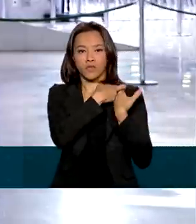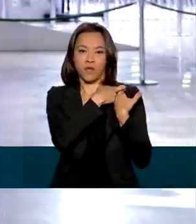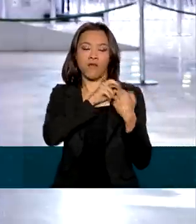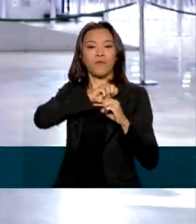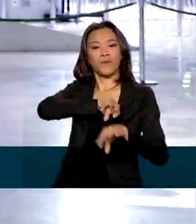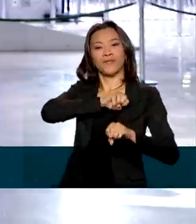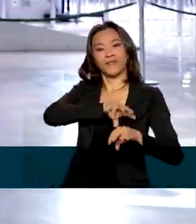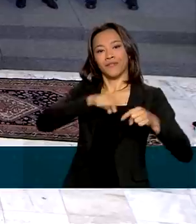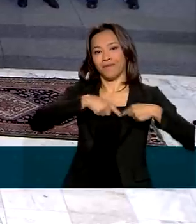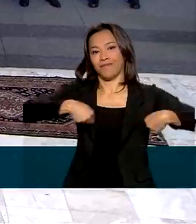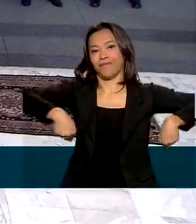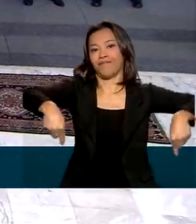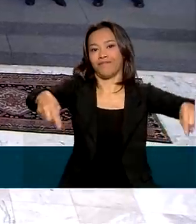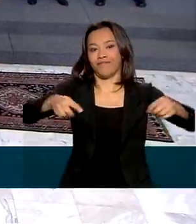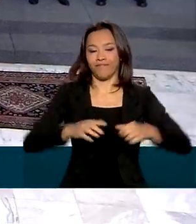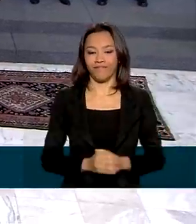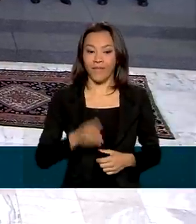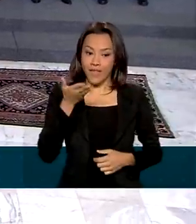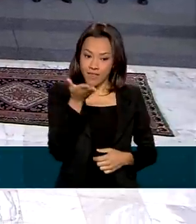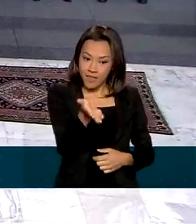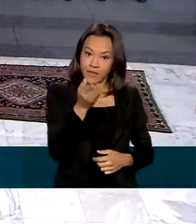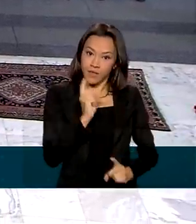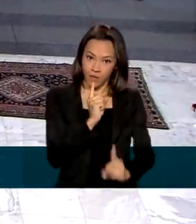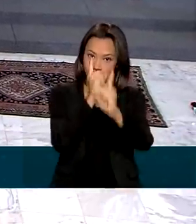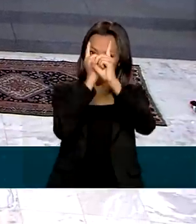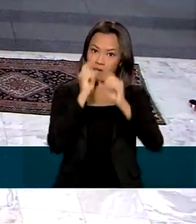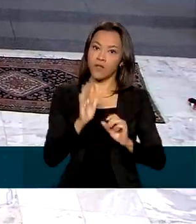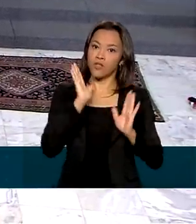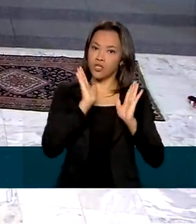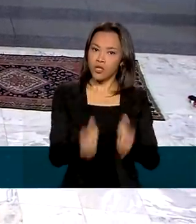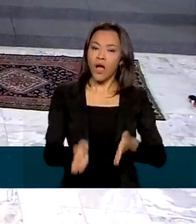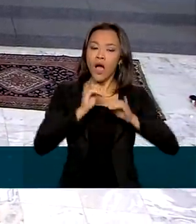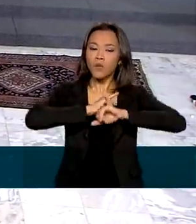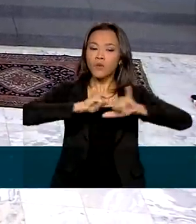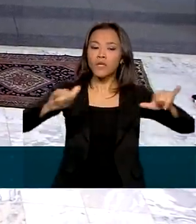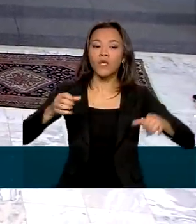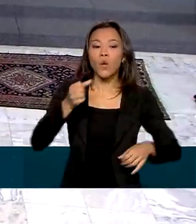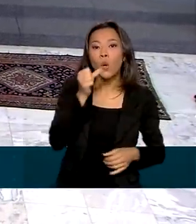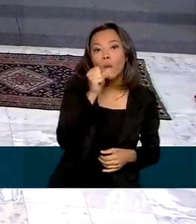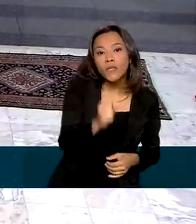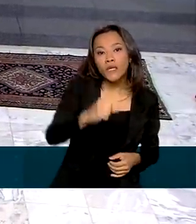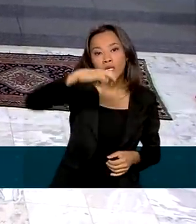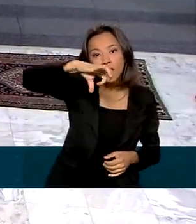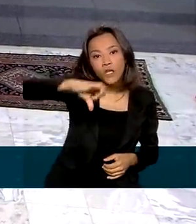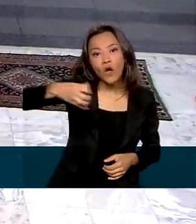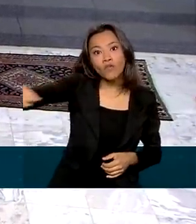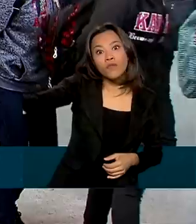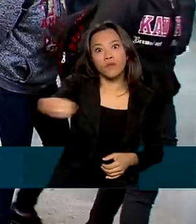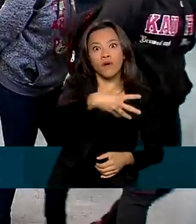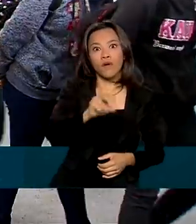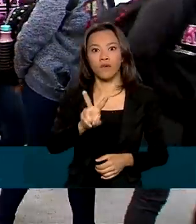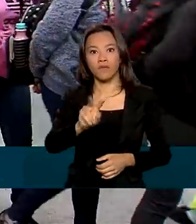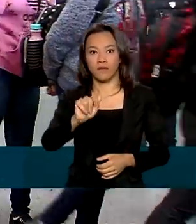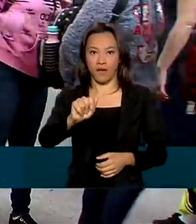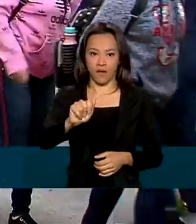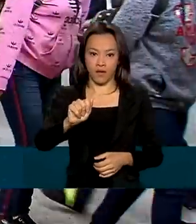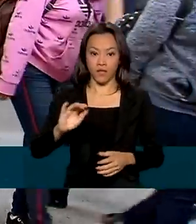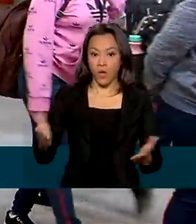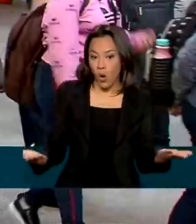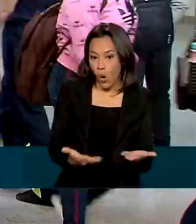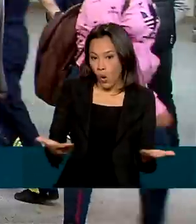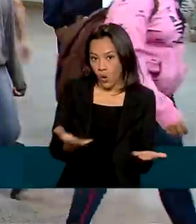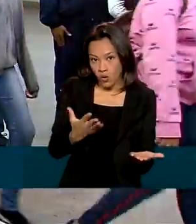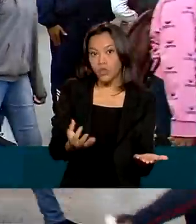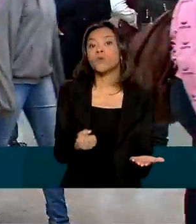didático-pedagógico. Durante o evento, foram anunciadas 89 novas vagas para o ano que vem. Atualmente,